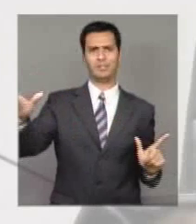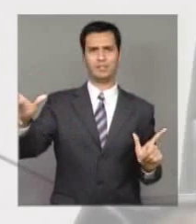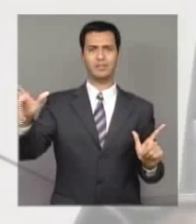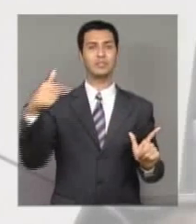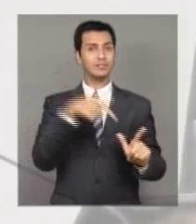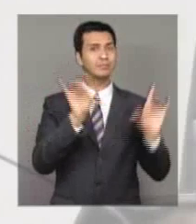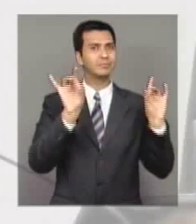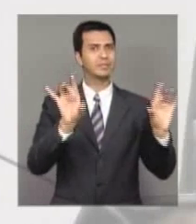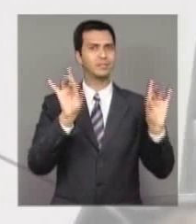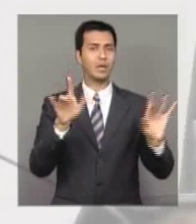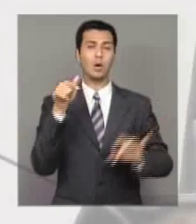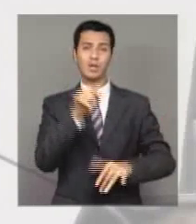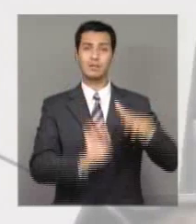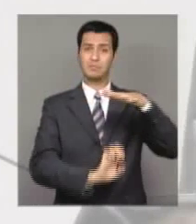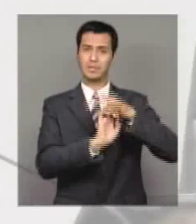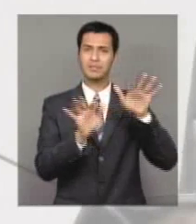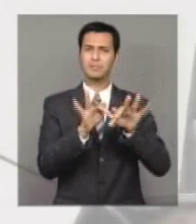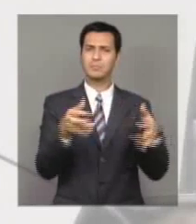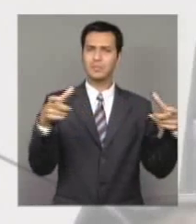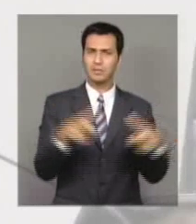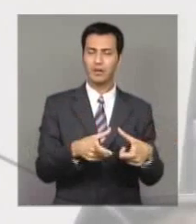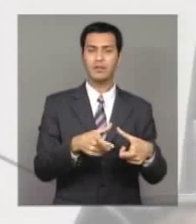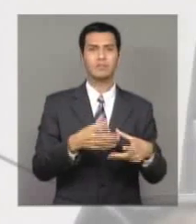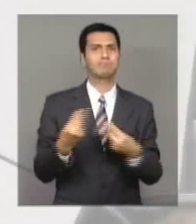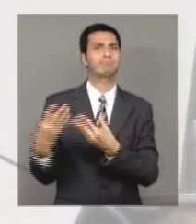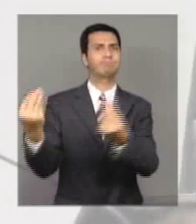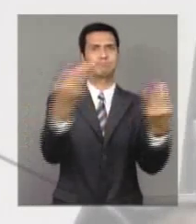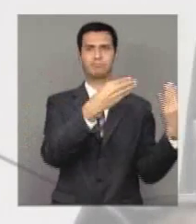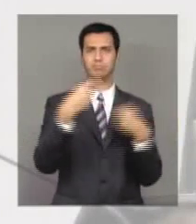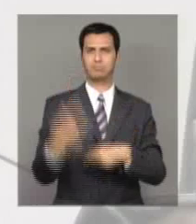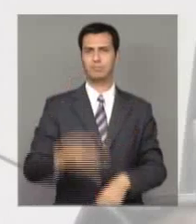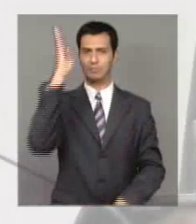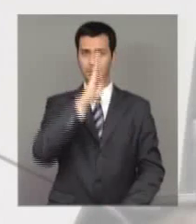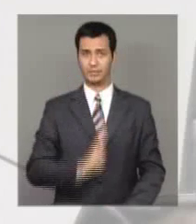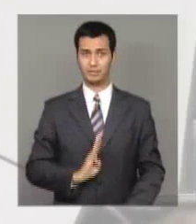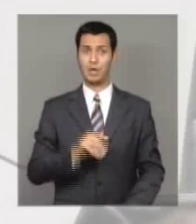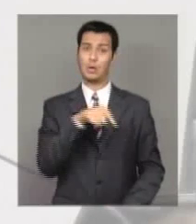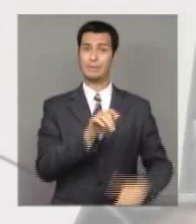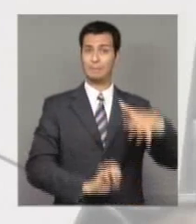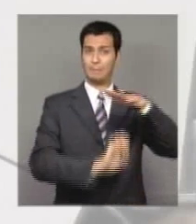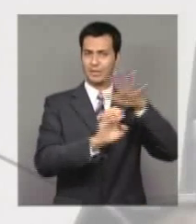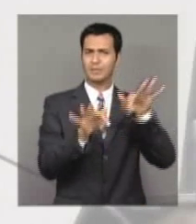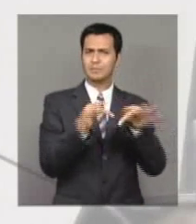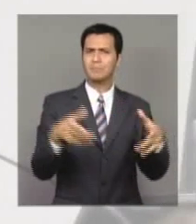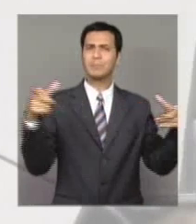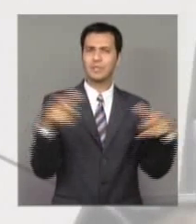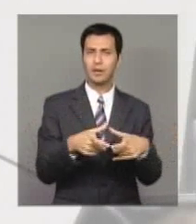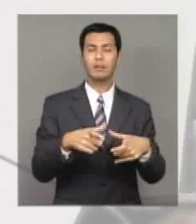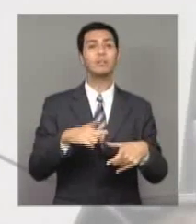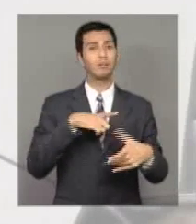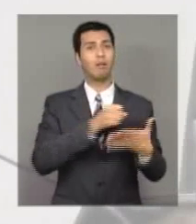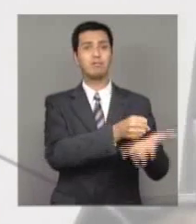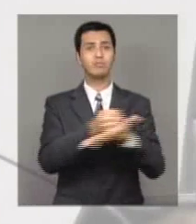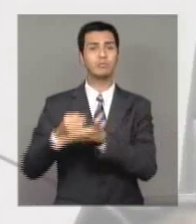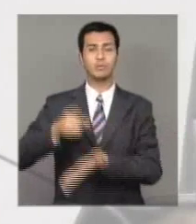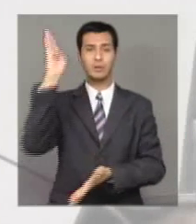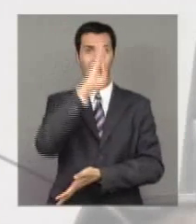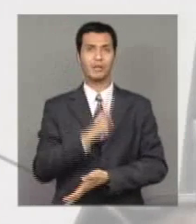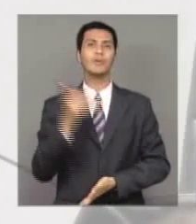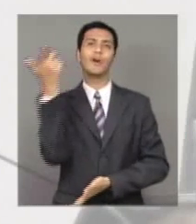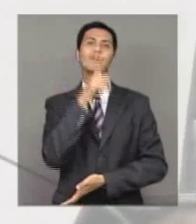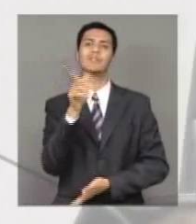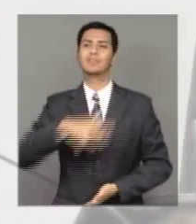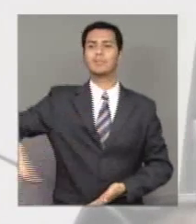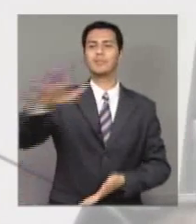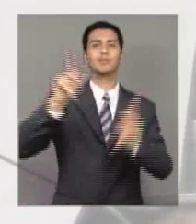grande maioria das empresas brasileiras. Essas empresas, Luciano, ajudam o Brasil a reduzir a pobreza, porque geram